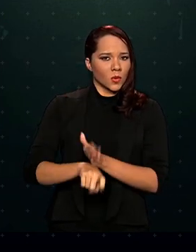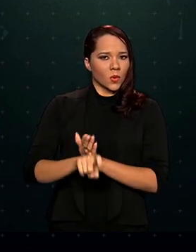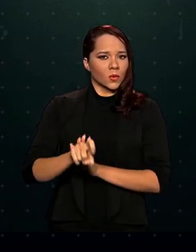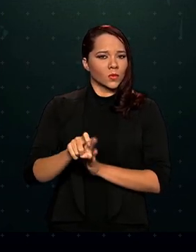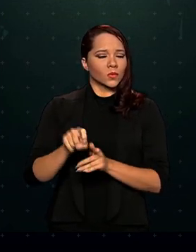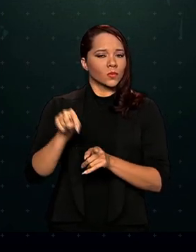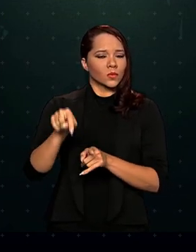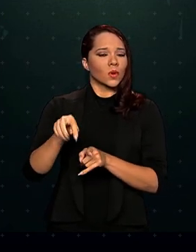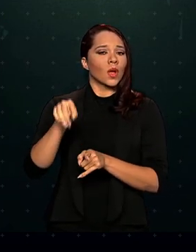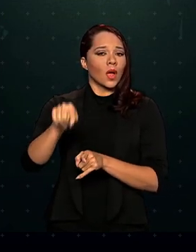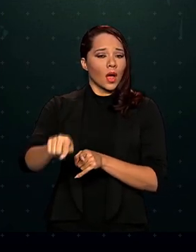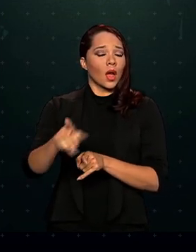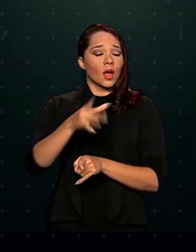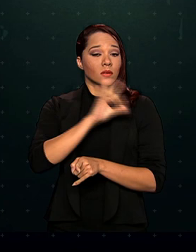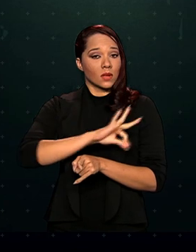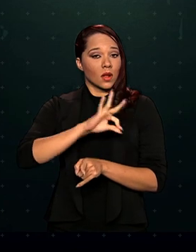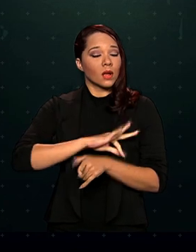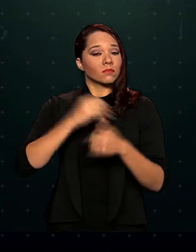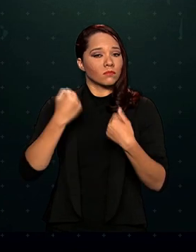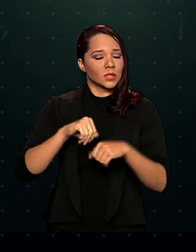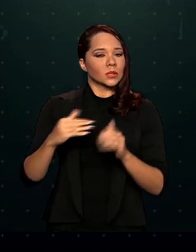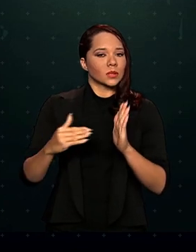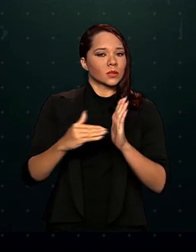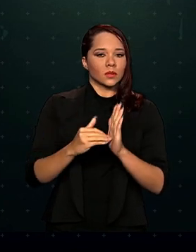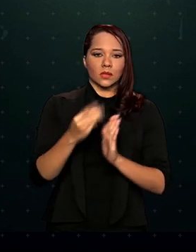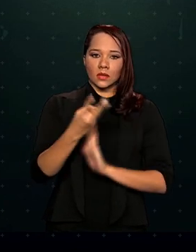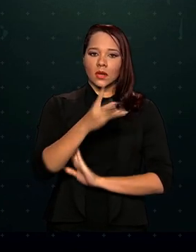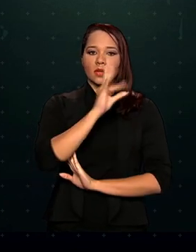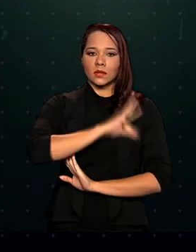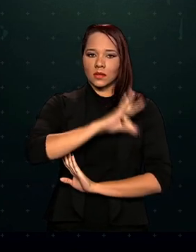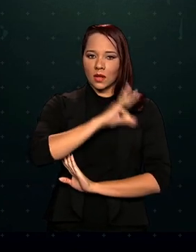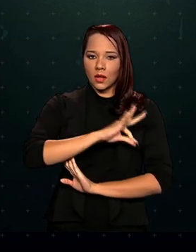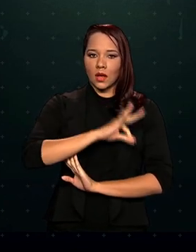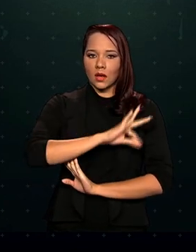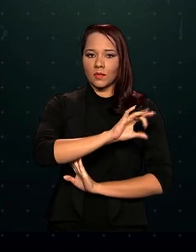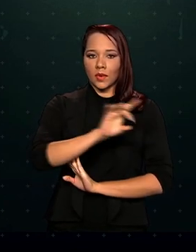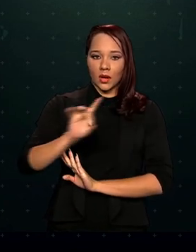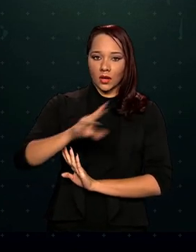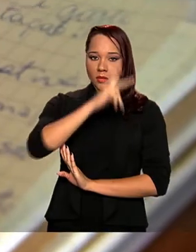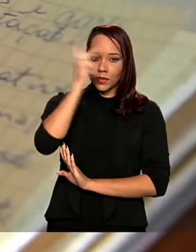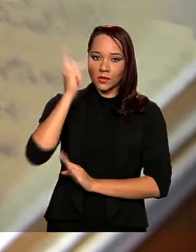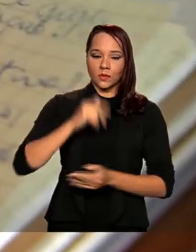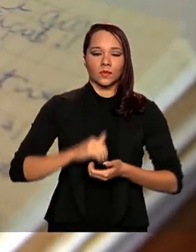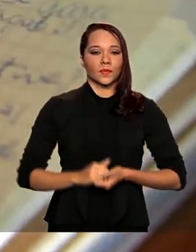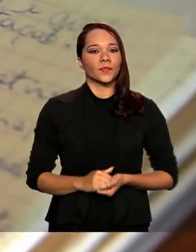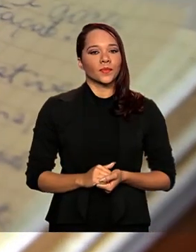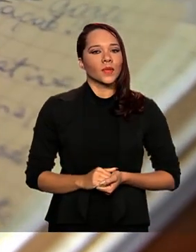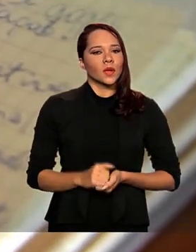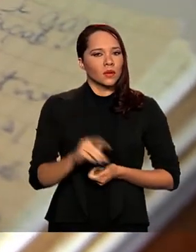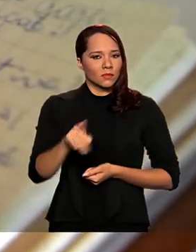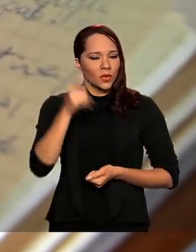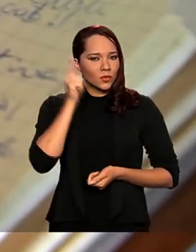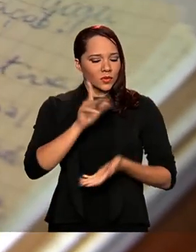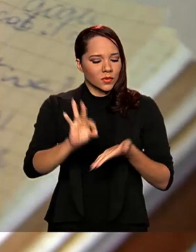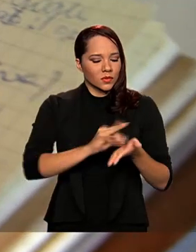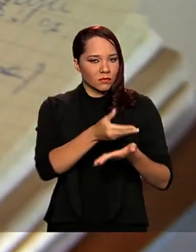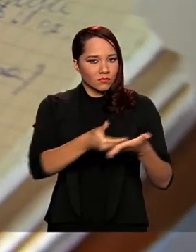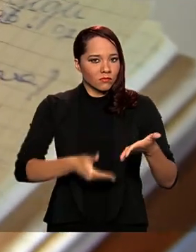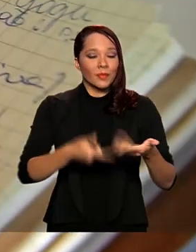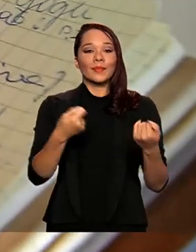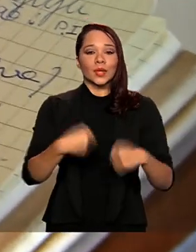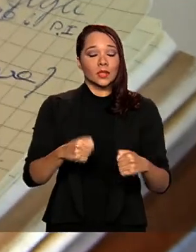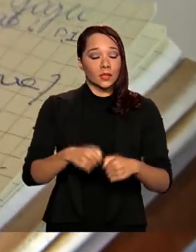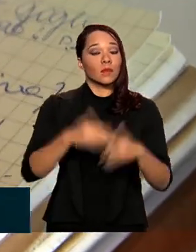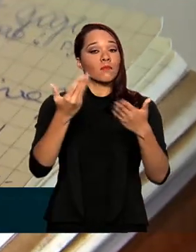familiar bruta mensal deve ser de até três salários mínimos por pessoa. Para se candidatar, é preciso ter